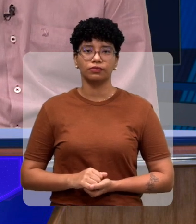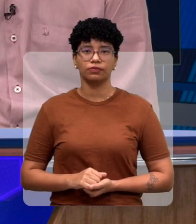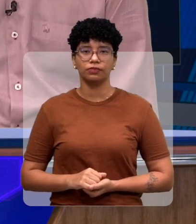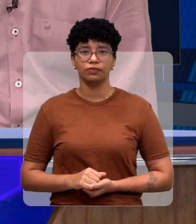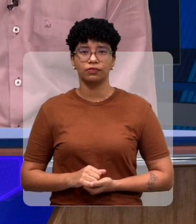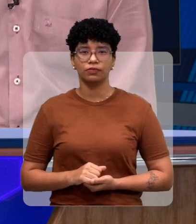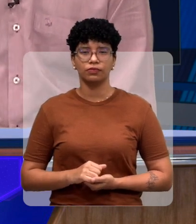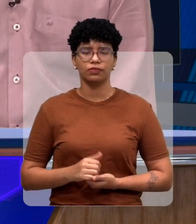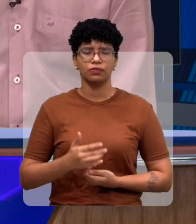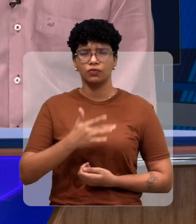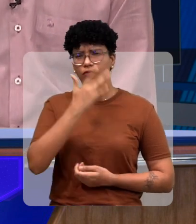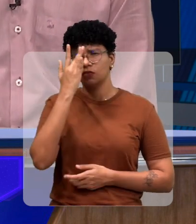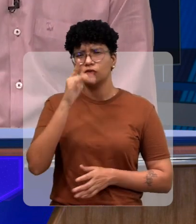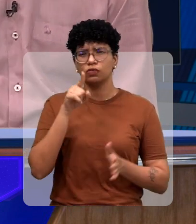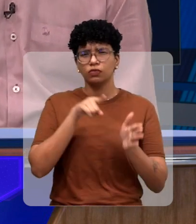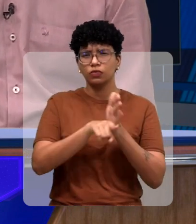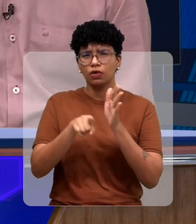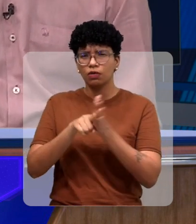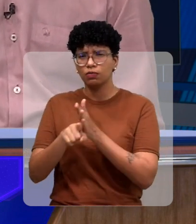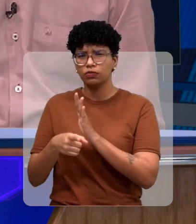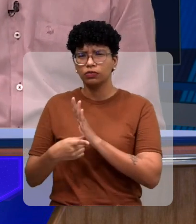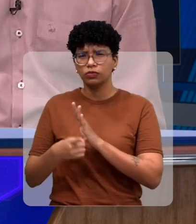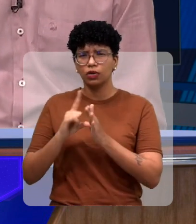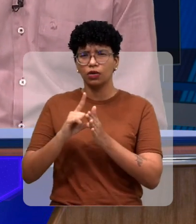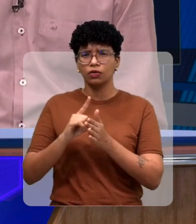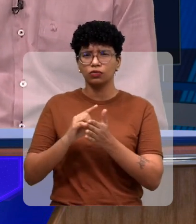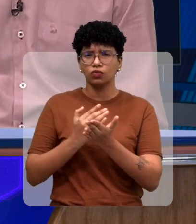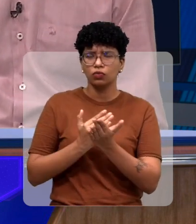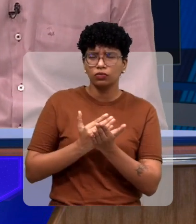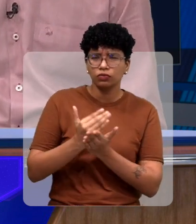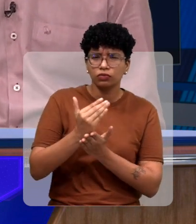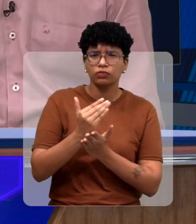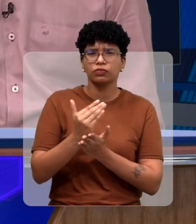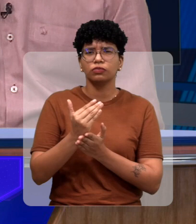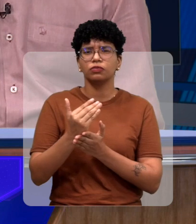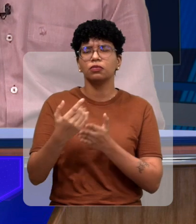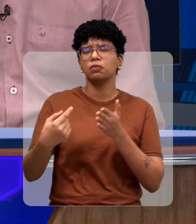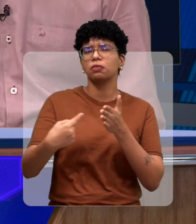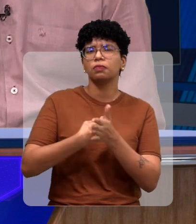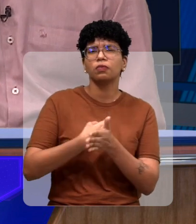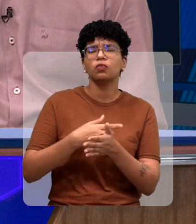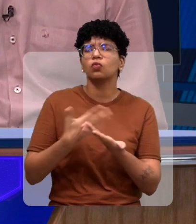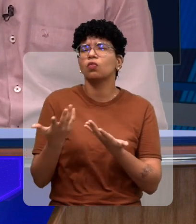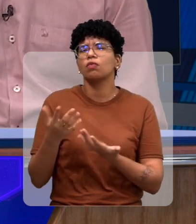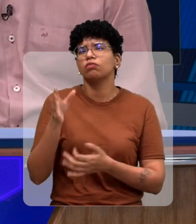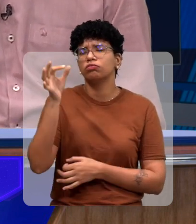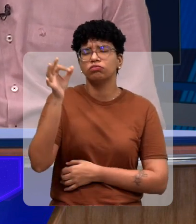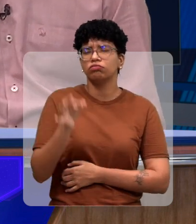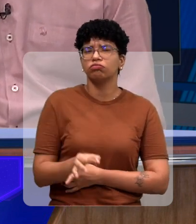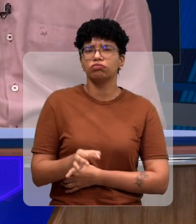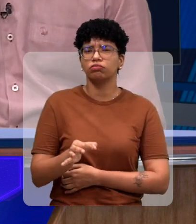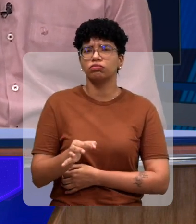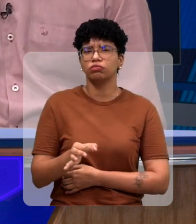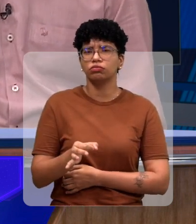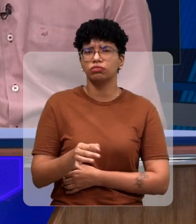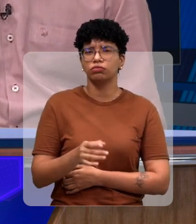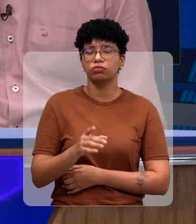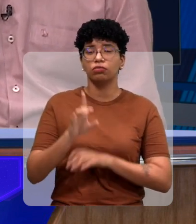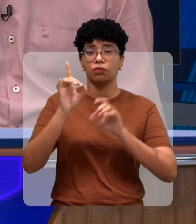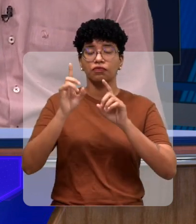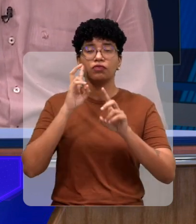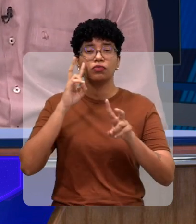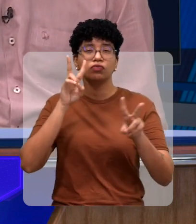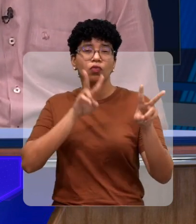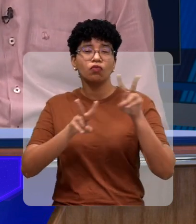muita gente pergunta inclusive antes da gente começar aqui o nosso trabalho me perguntando qual é o certo é